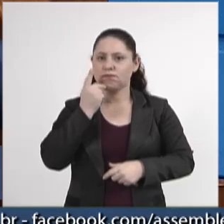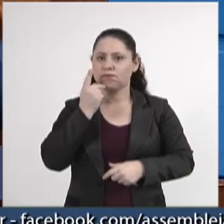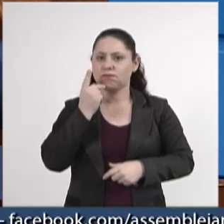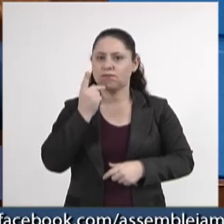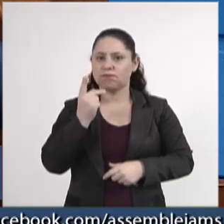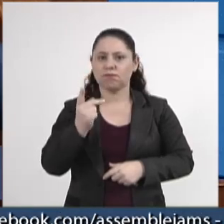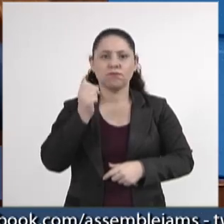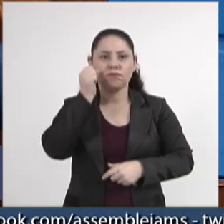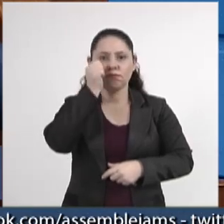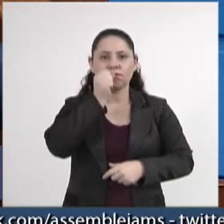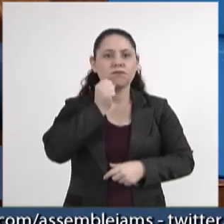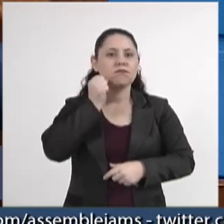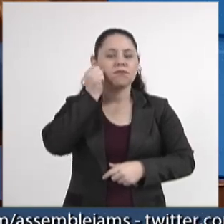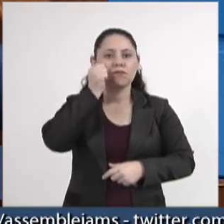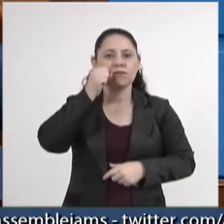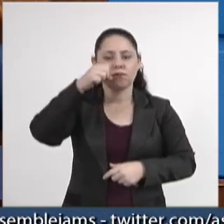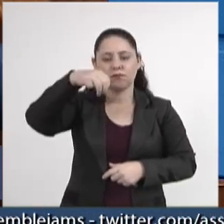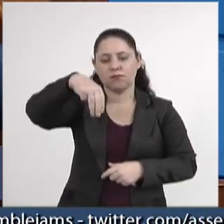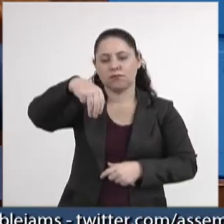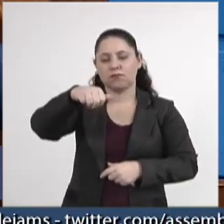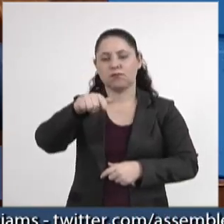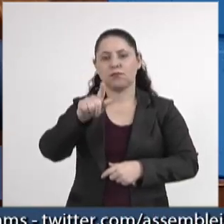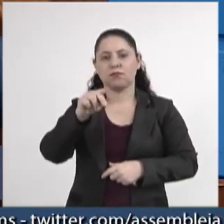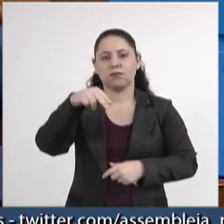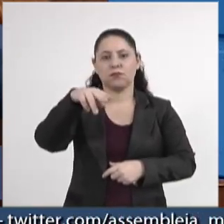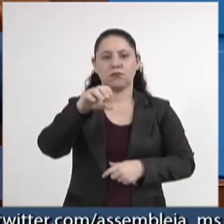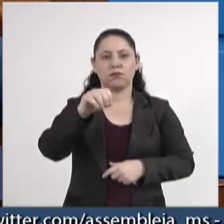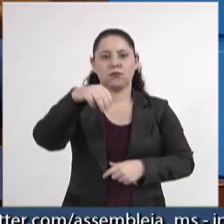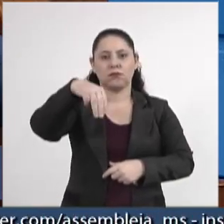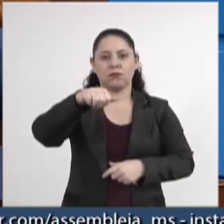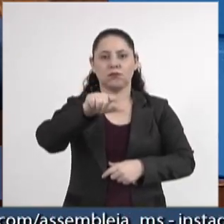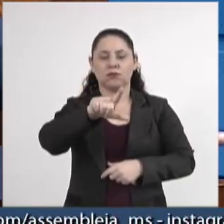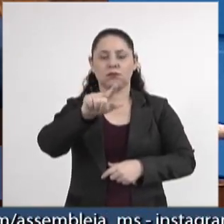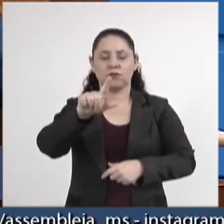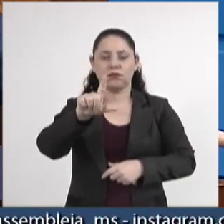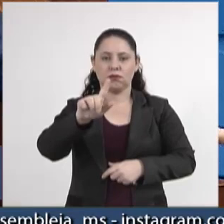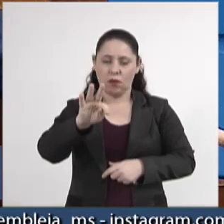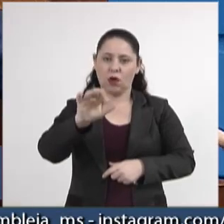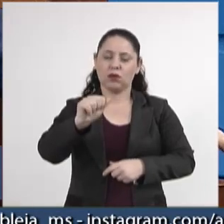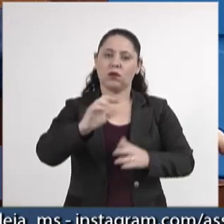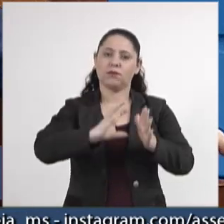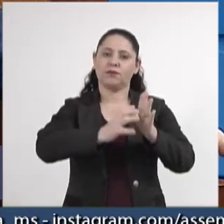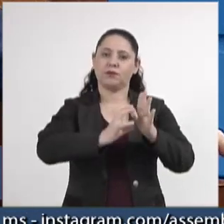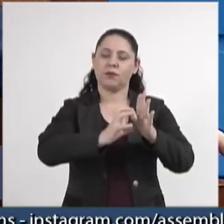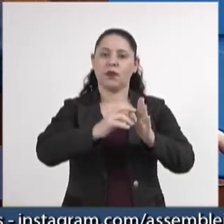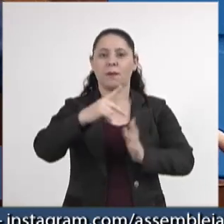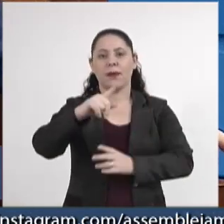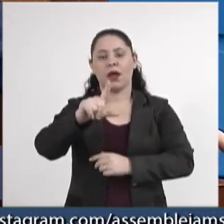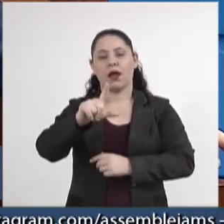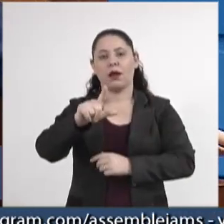do senador Magno Malta, do PL do Espírito Santo,